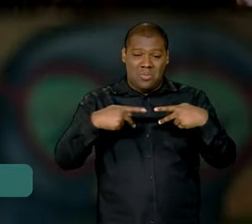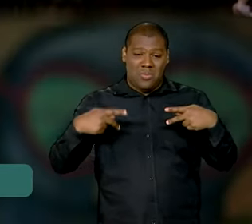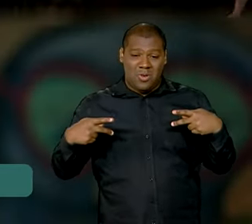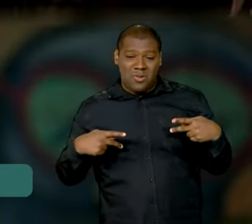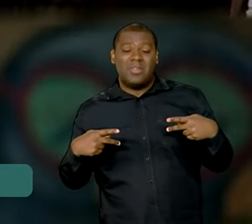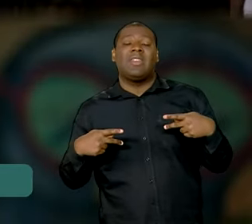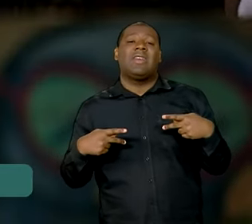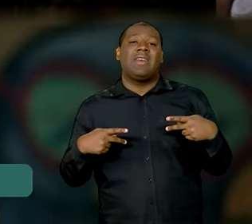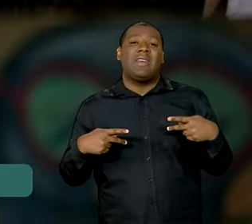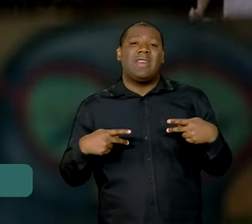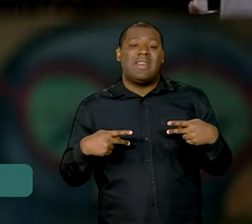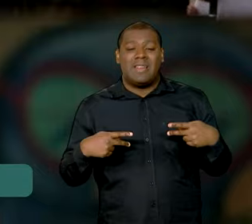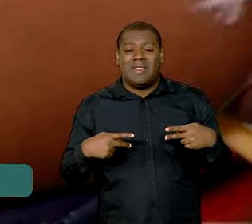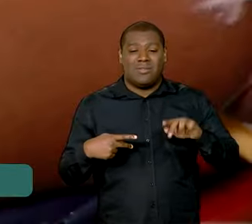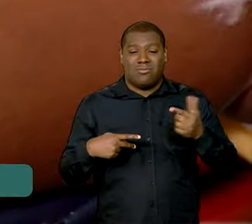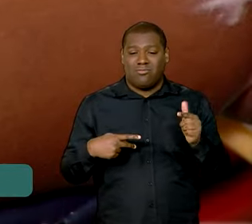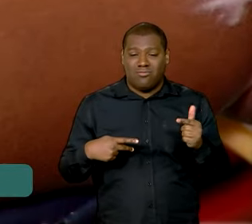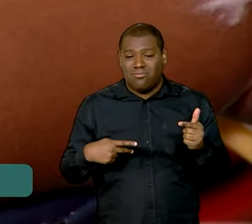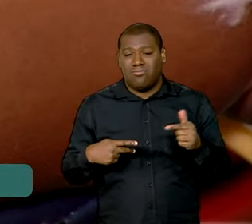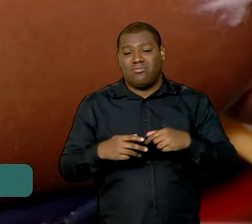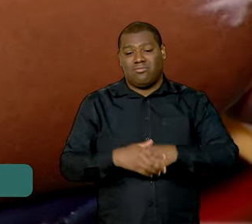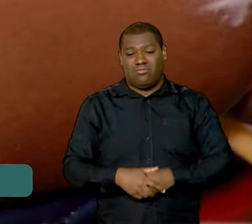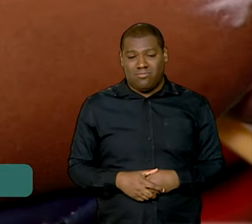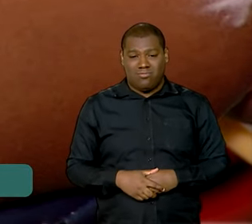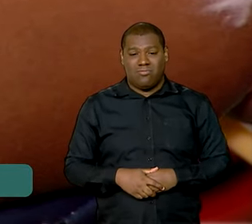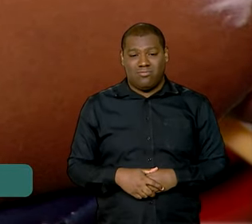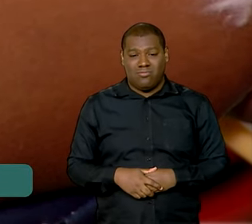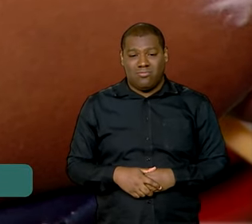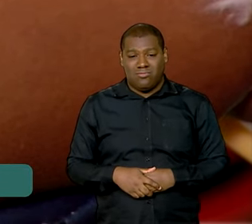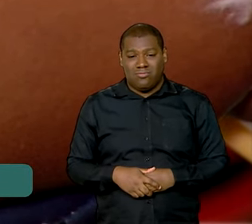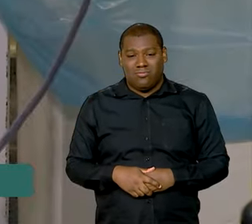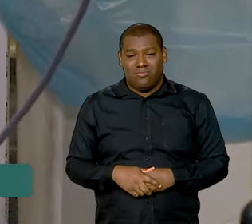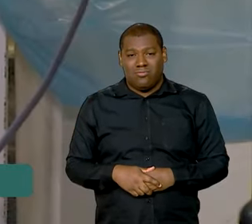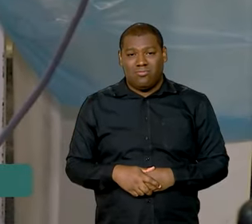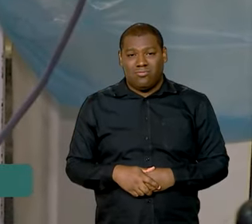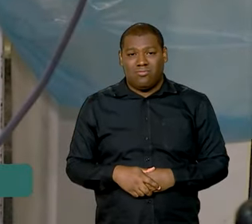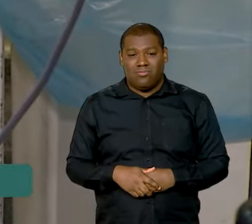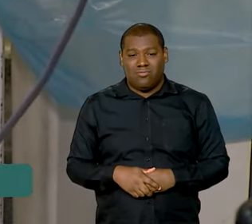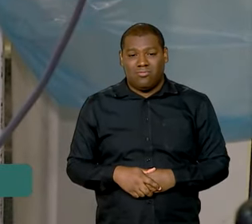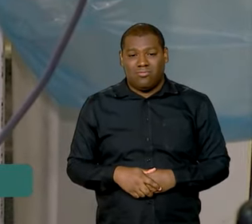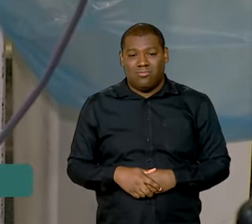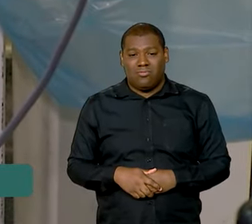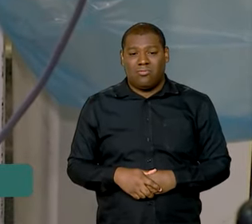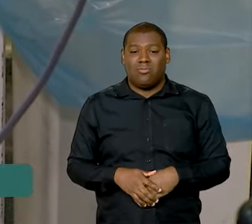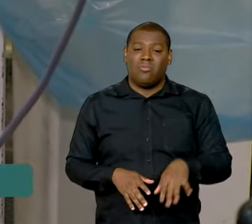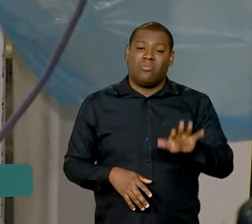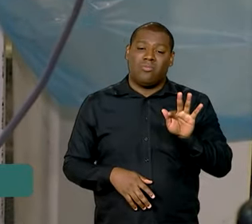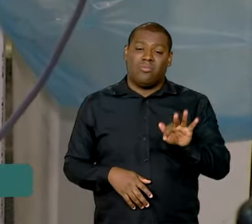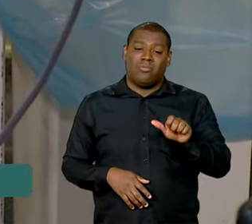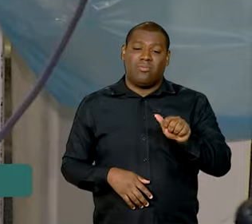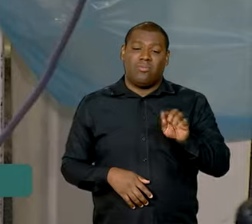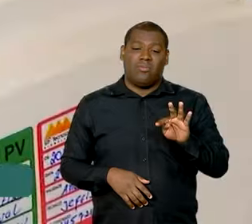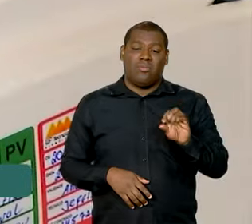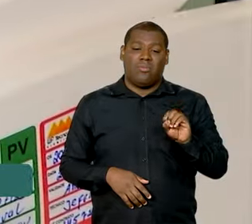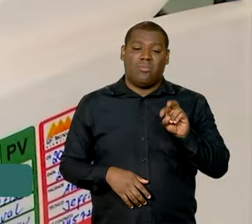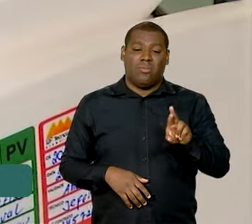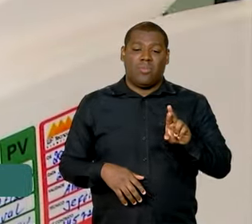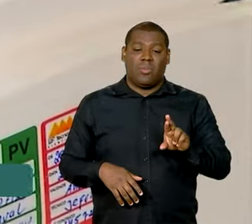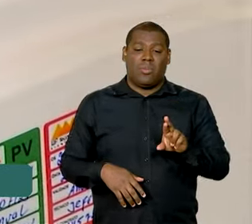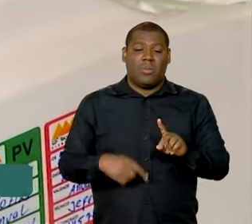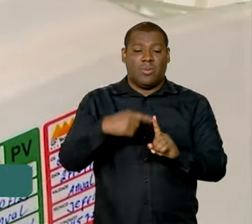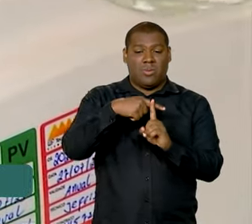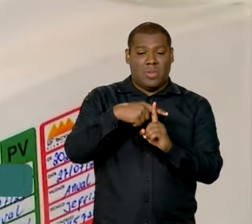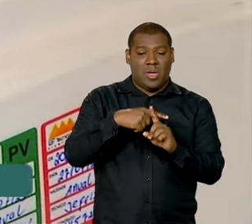para estancar o sangramento. Então, o tratamento é justamente o fator 8 recombinante, que repõe a